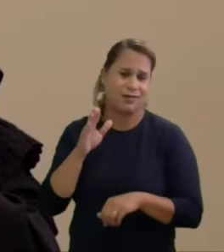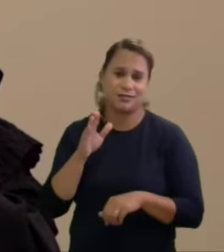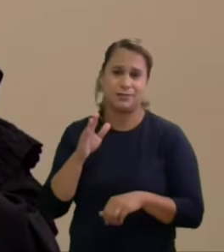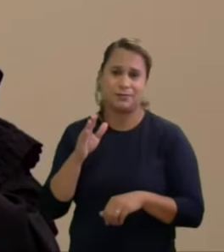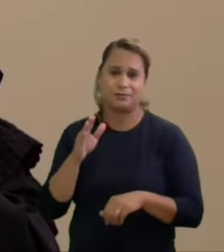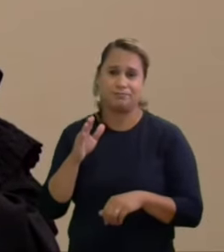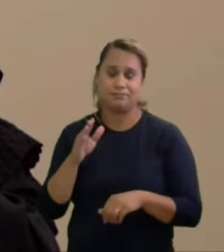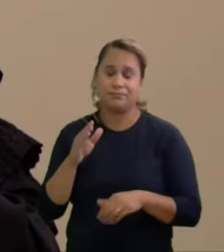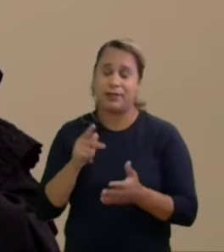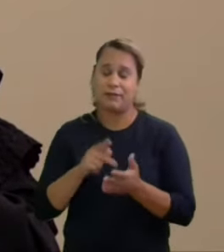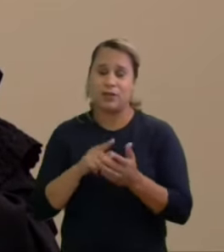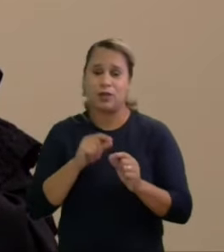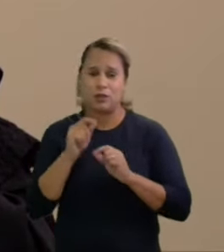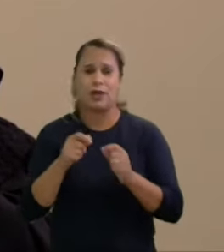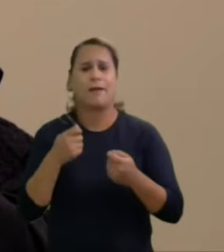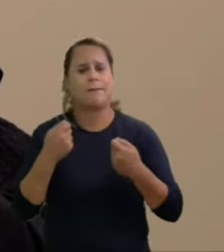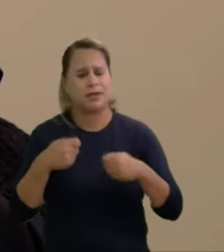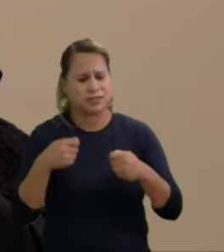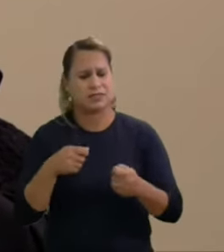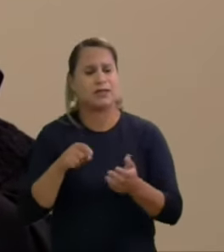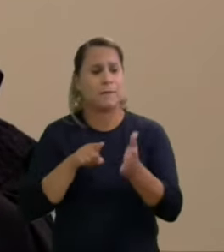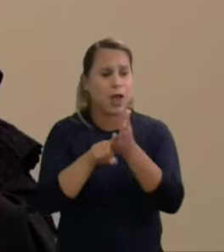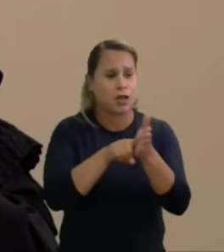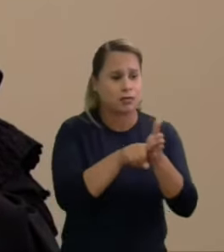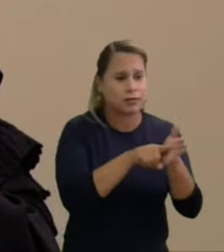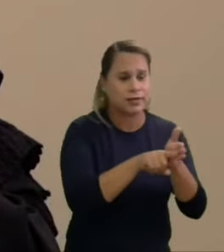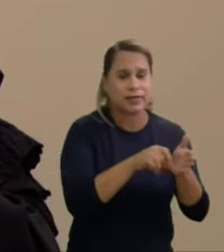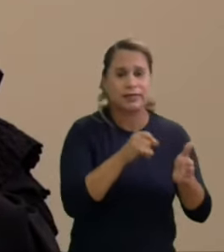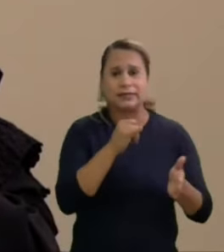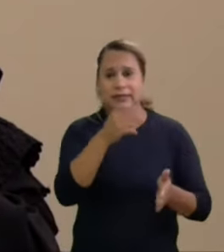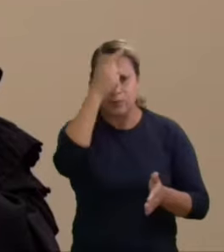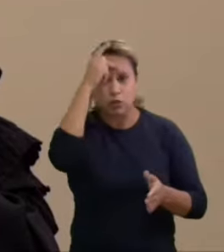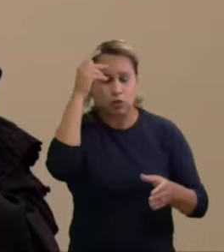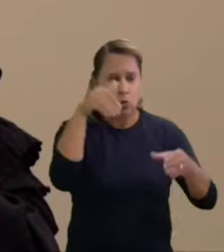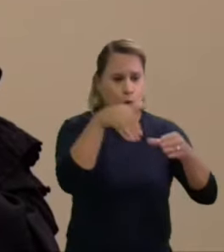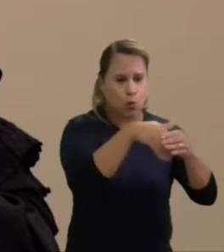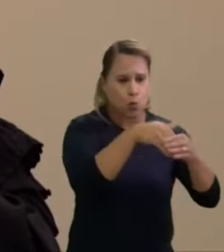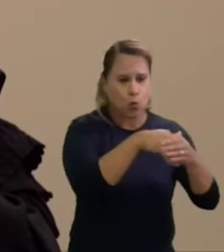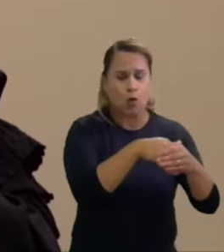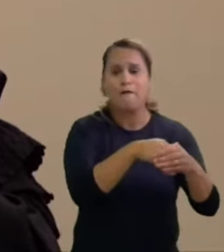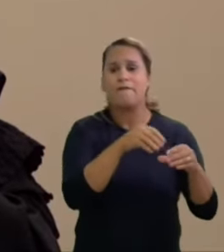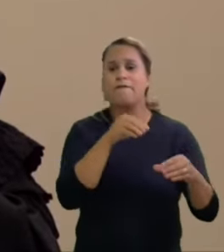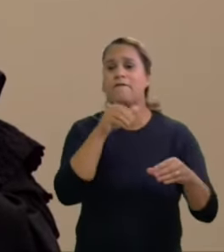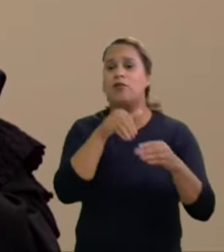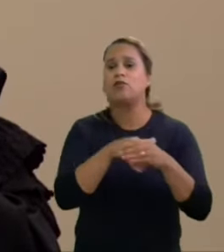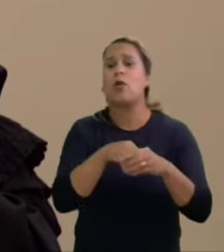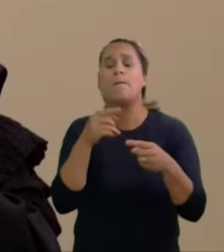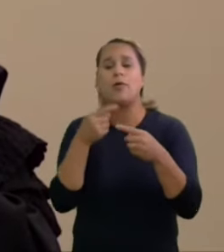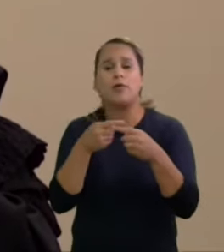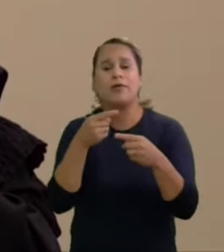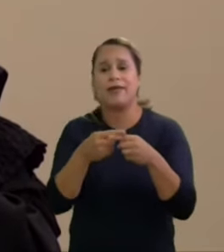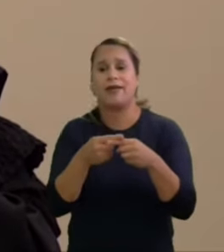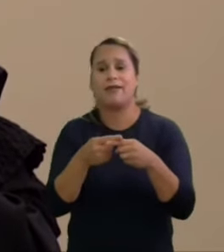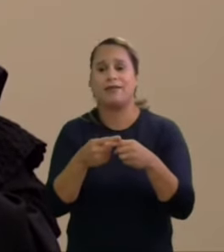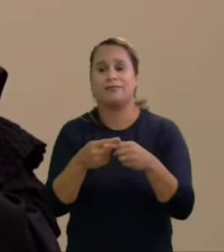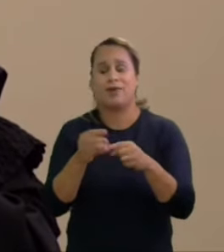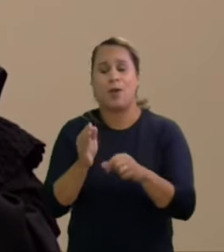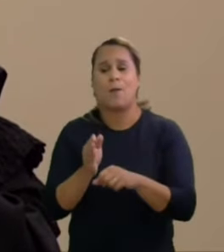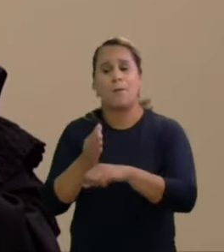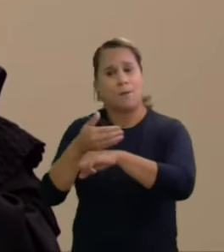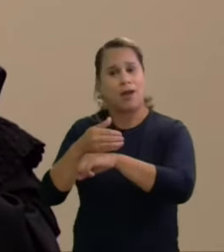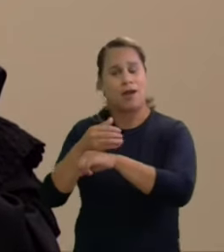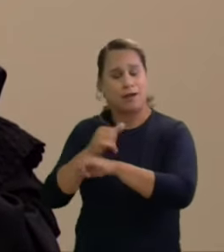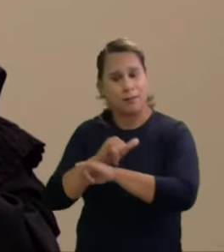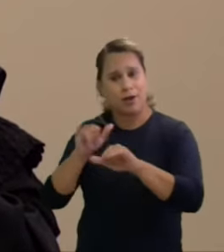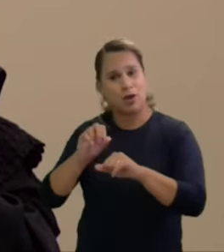saber se esses eleitores que votaram nele votaram por causa da pré-campanha ou apesar da pré-campanha como diz a defesa em